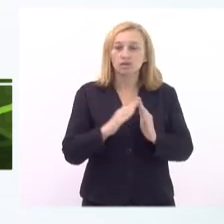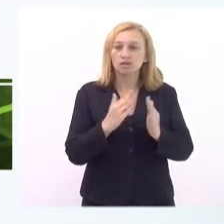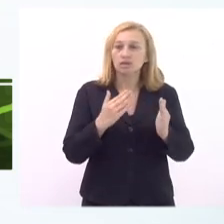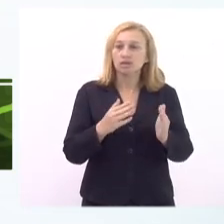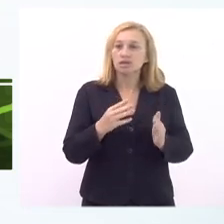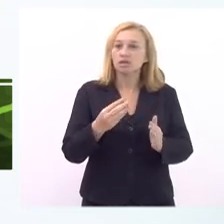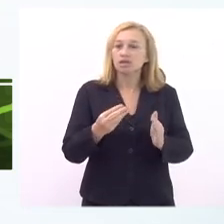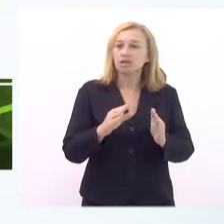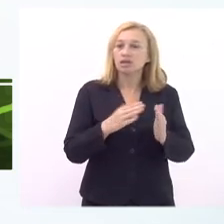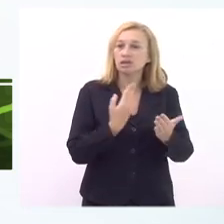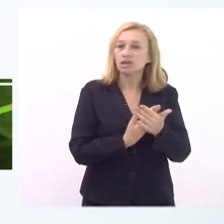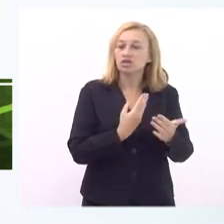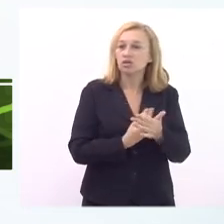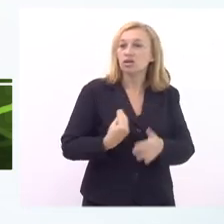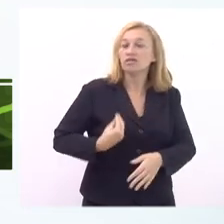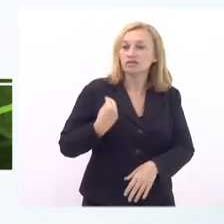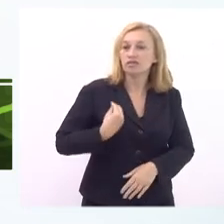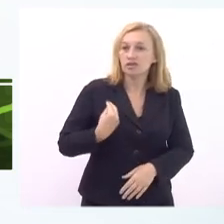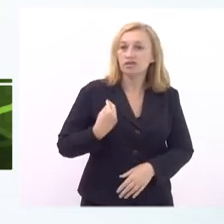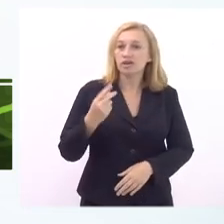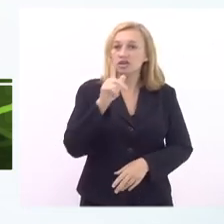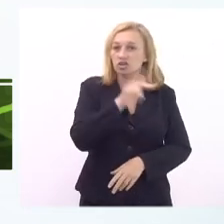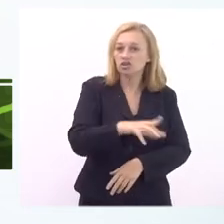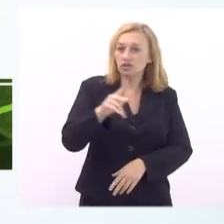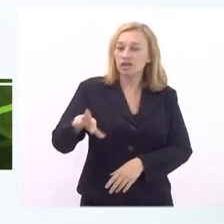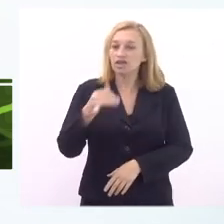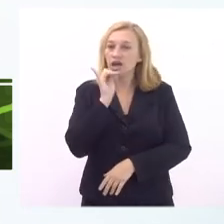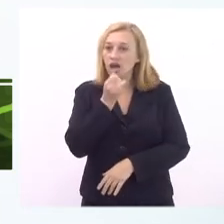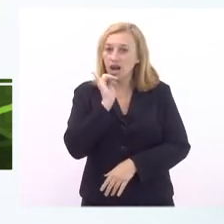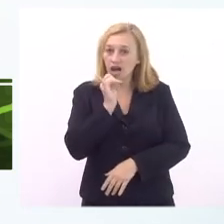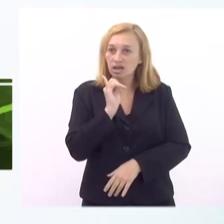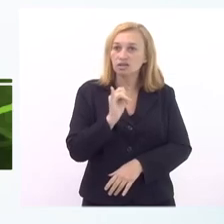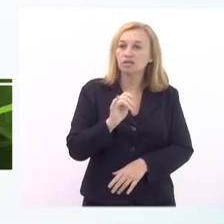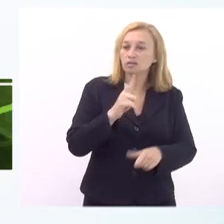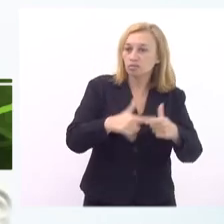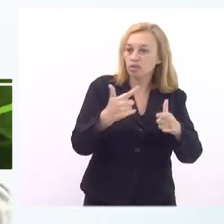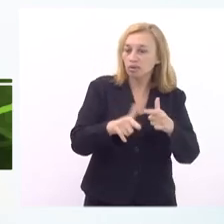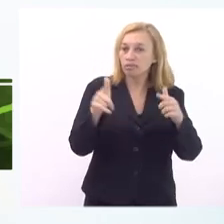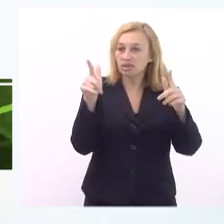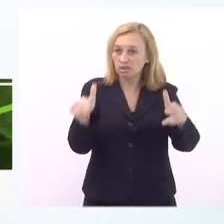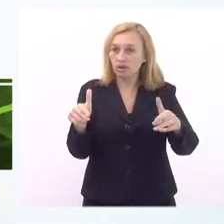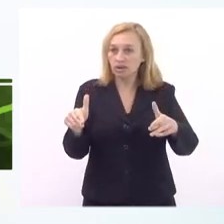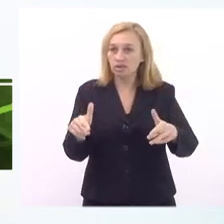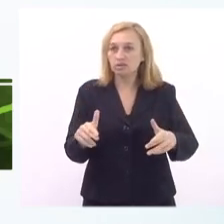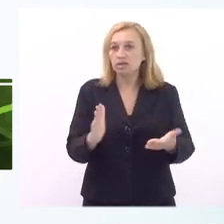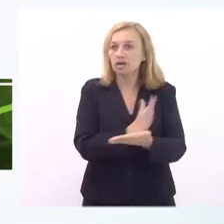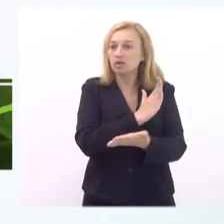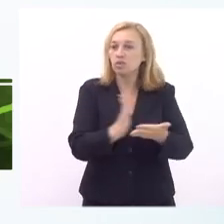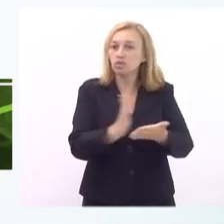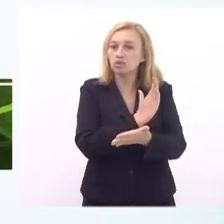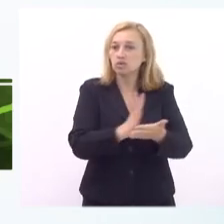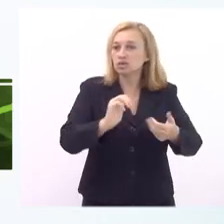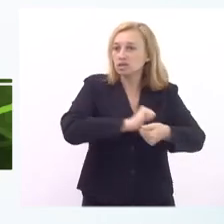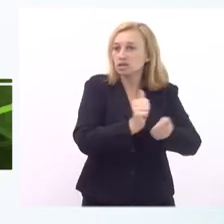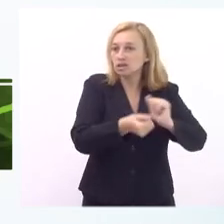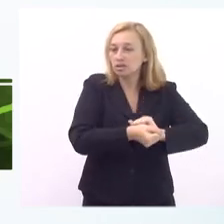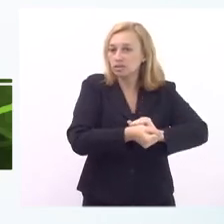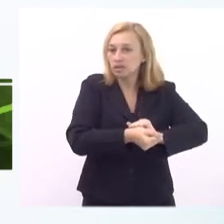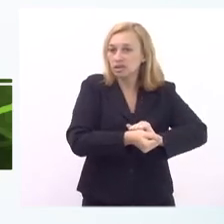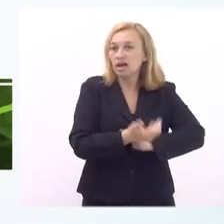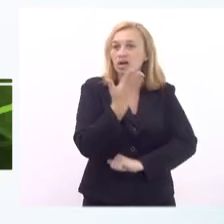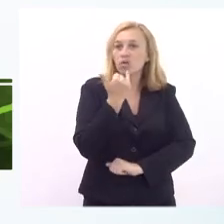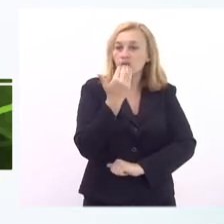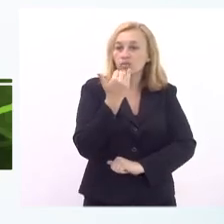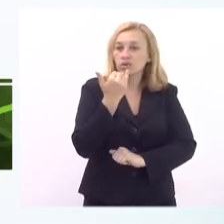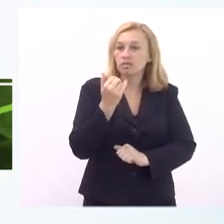diferentes unidades escolares diferentes relatos e problemas semelhantes né alguns tem que adequar os itens alimentícios